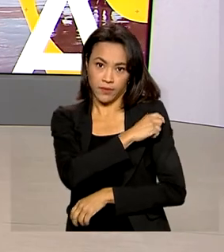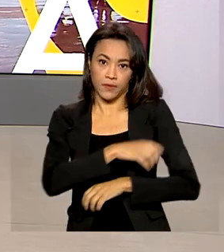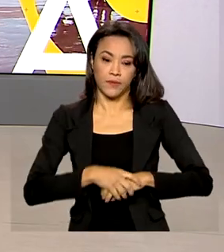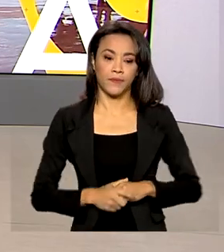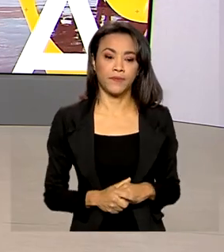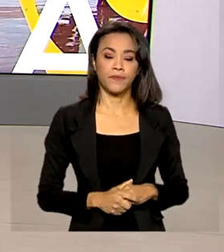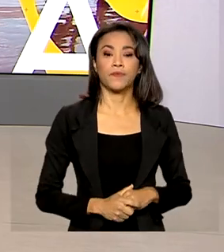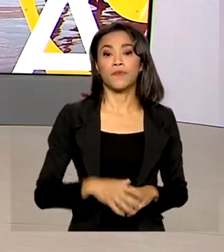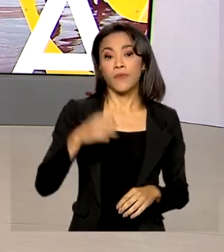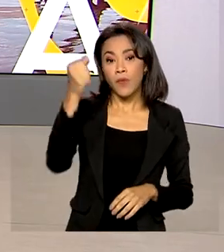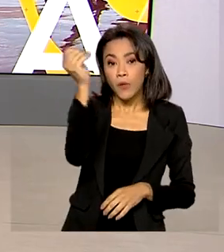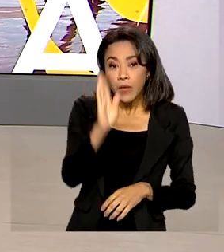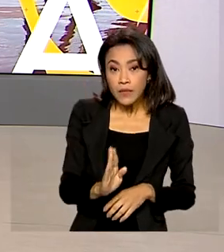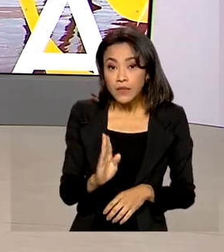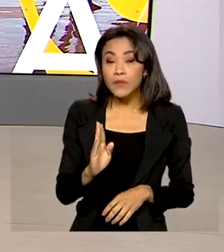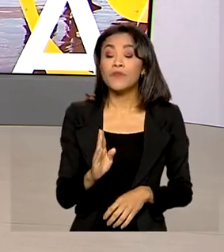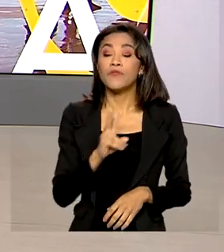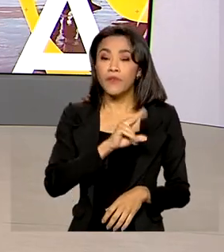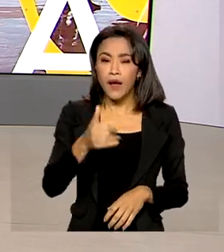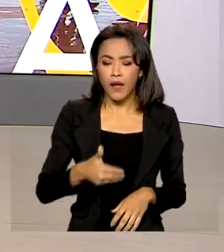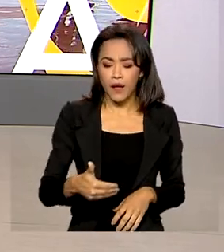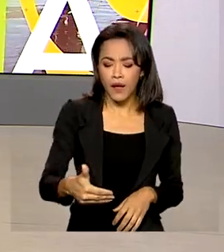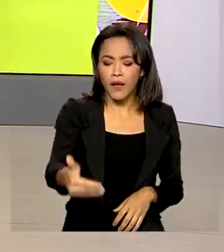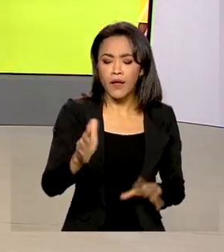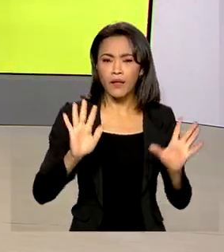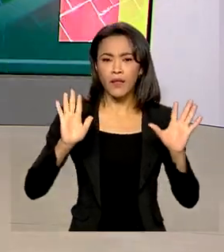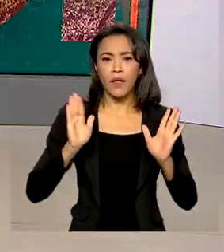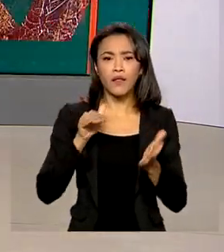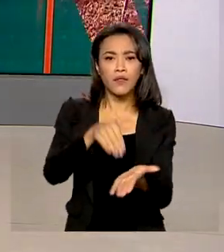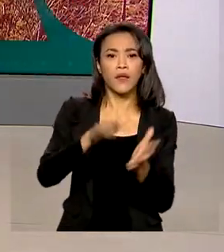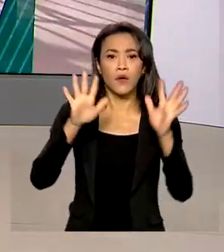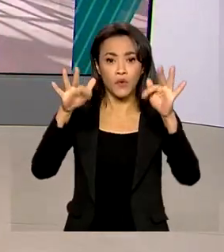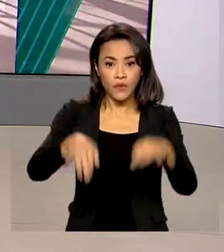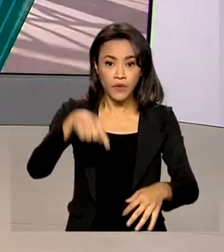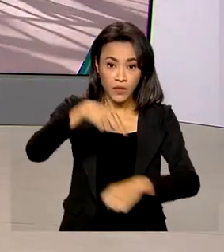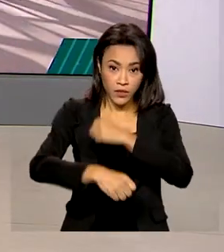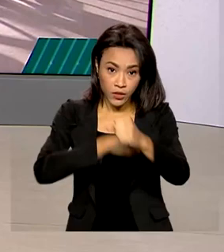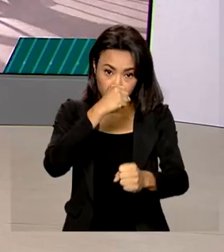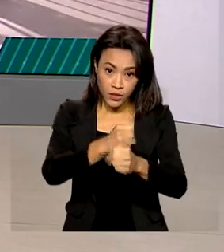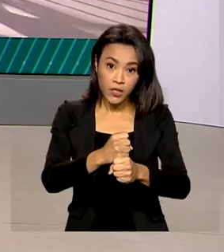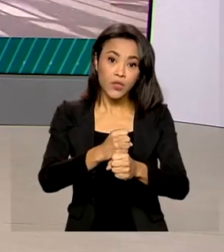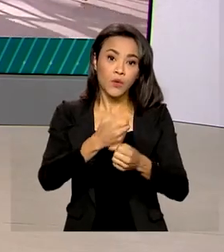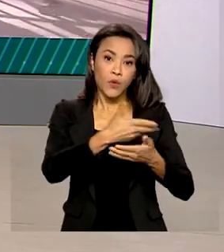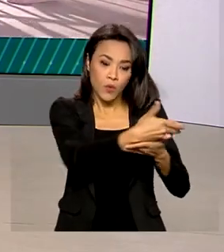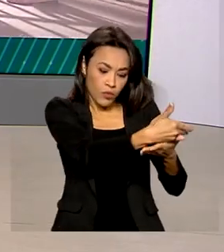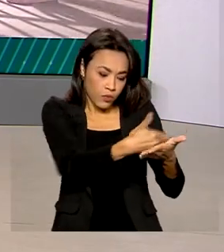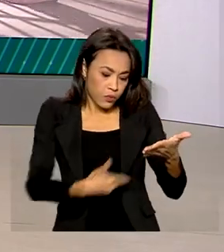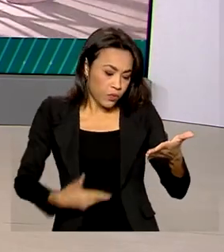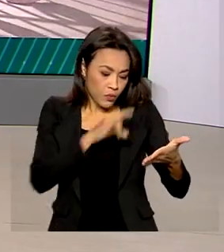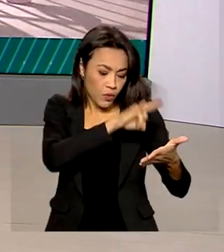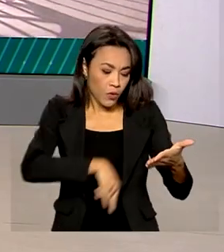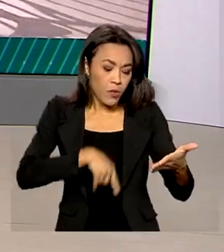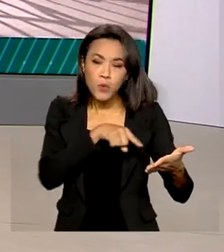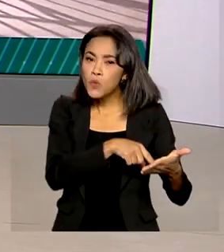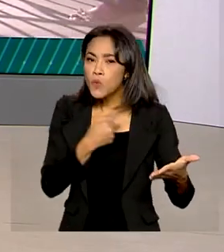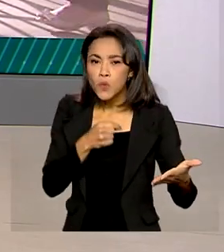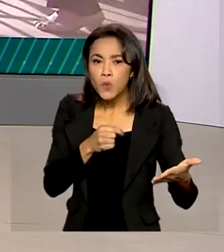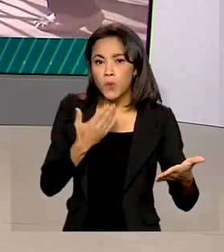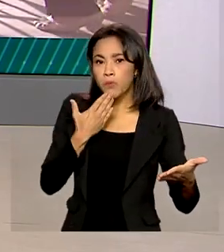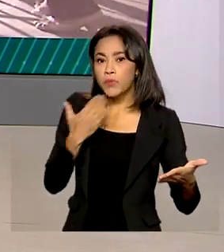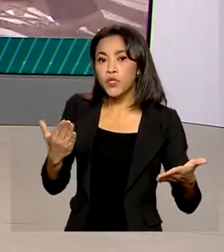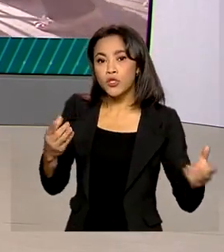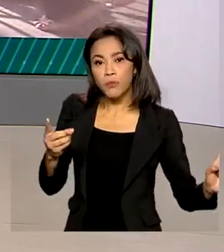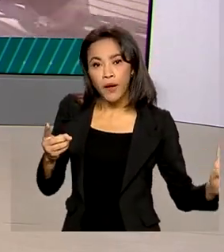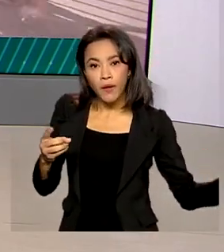O Brasil deve enviar até o final deste ano o memorando inicial que vai formalizar o pedido de adesão à OCDE.